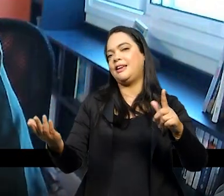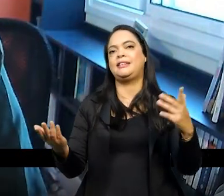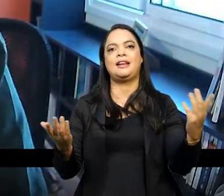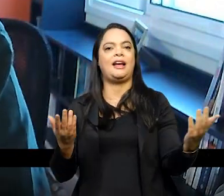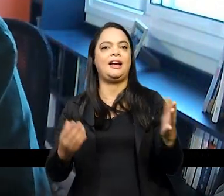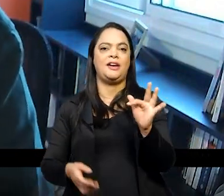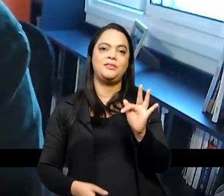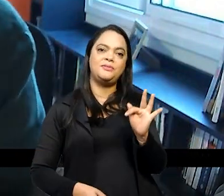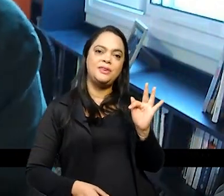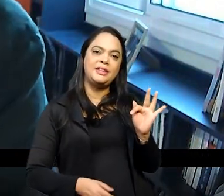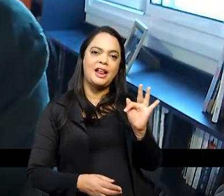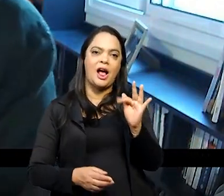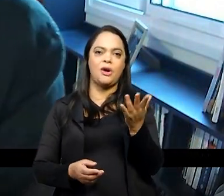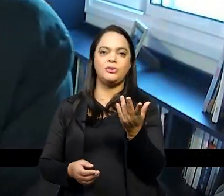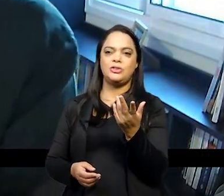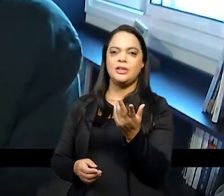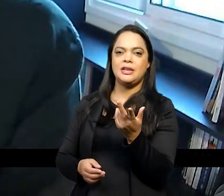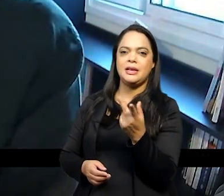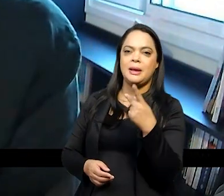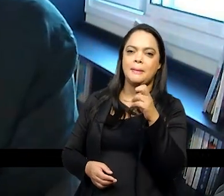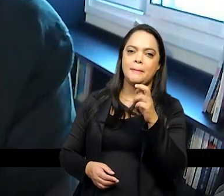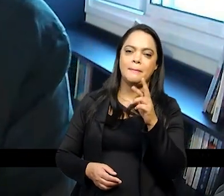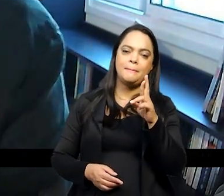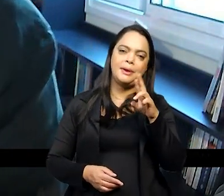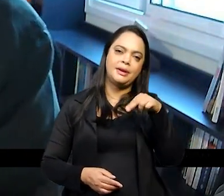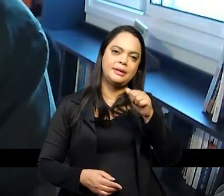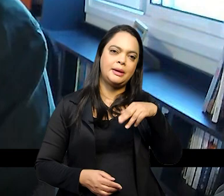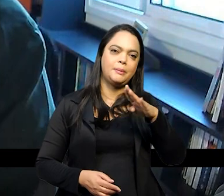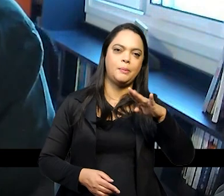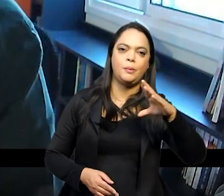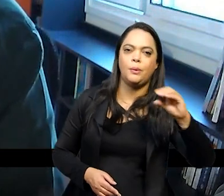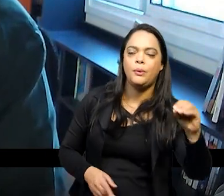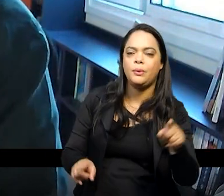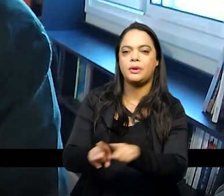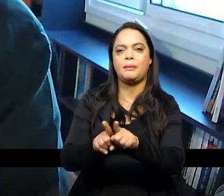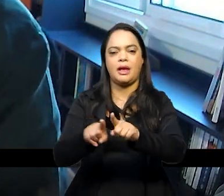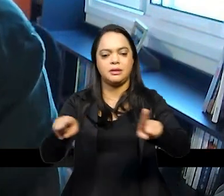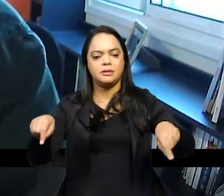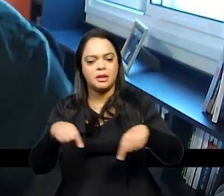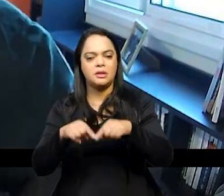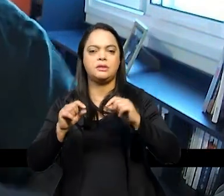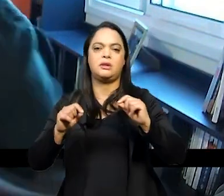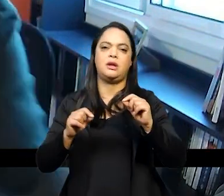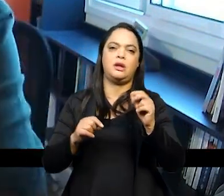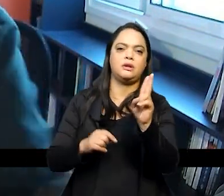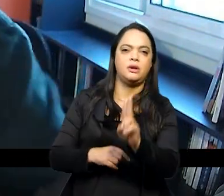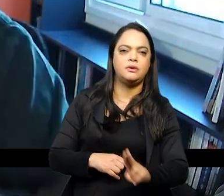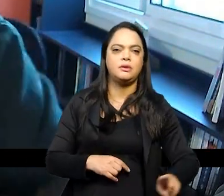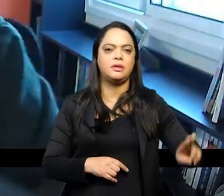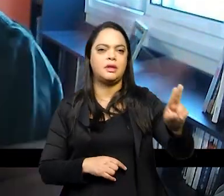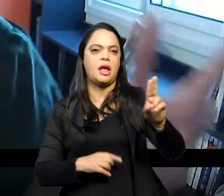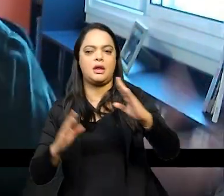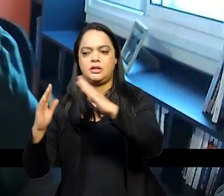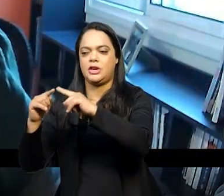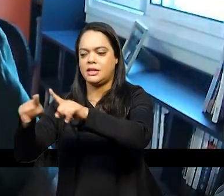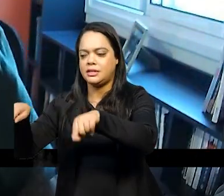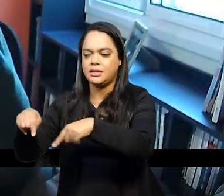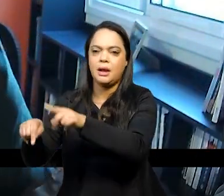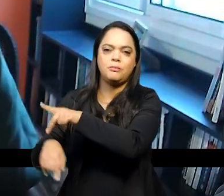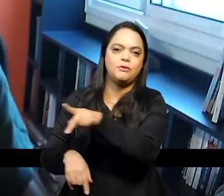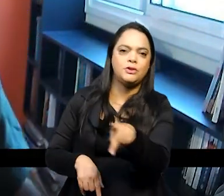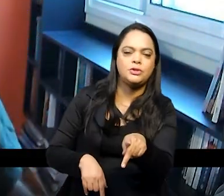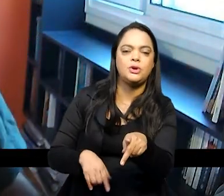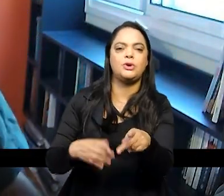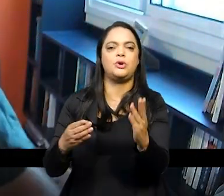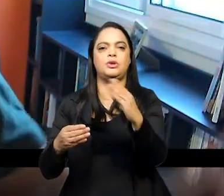Federal de Pernambuco as salas de aula das universidades os gabinetes dos professores os arquivos onde tem os historiadores